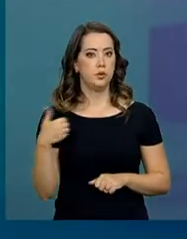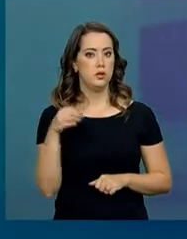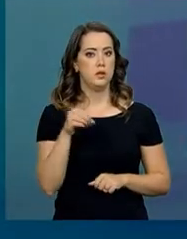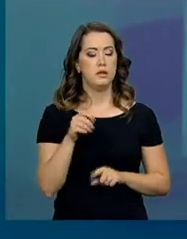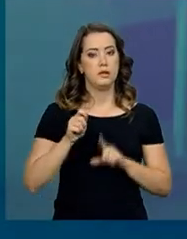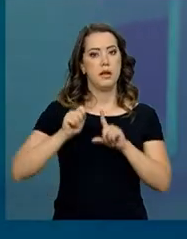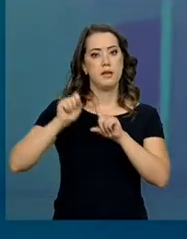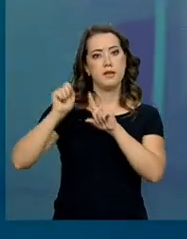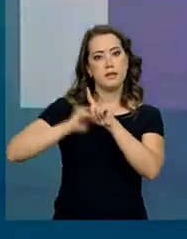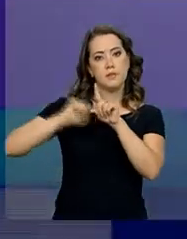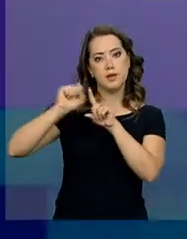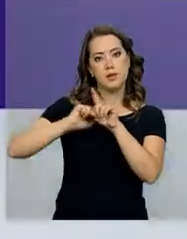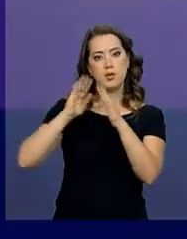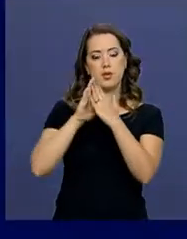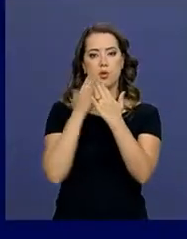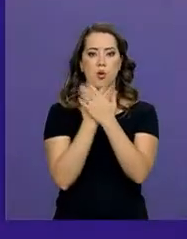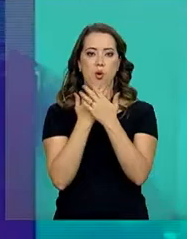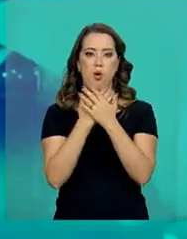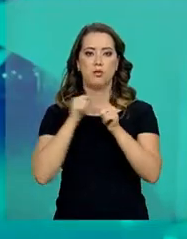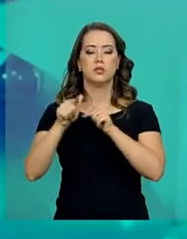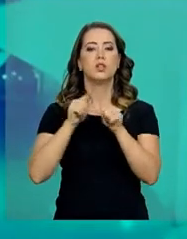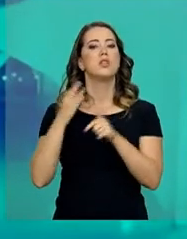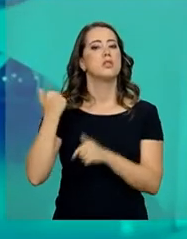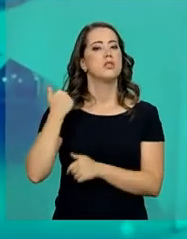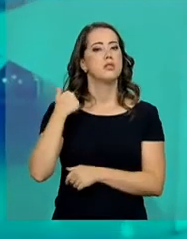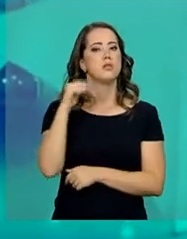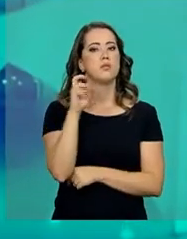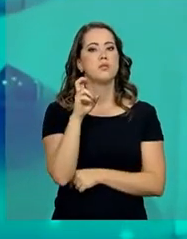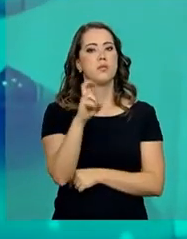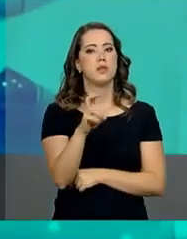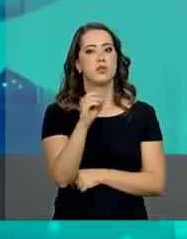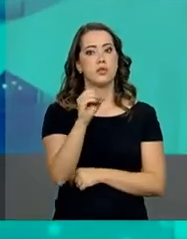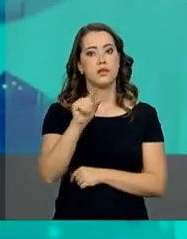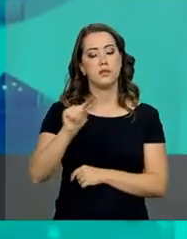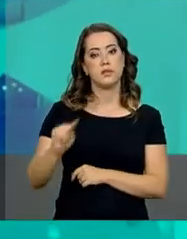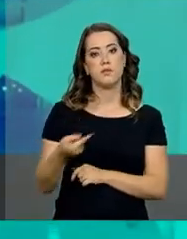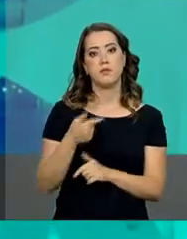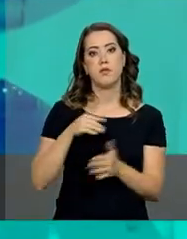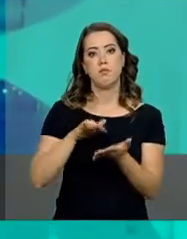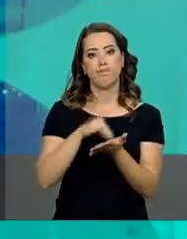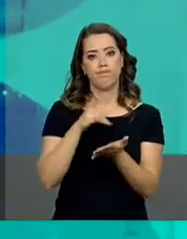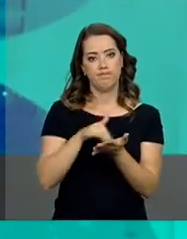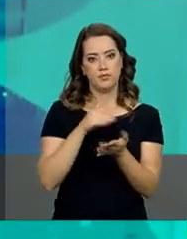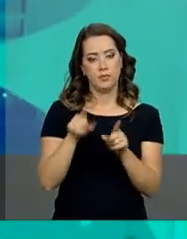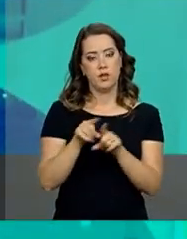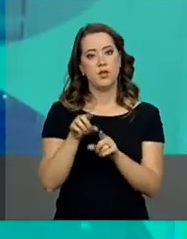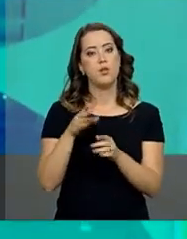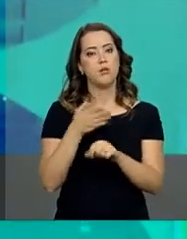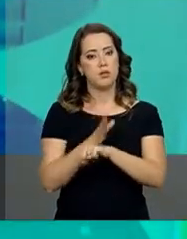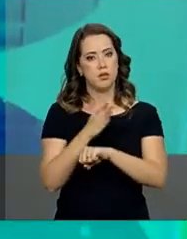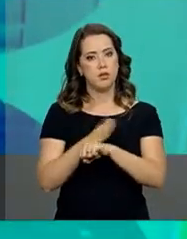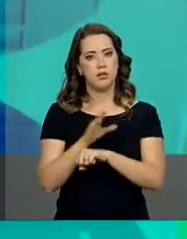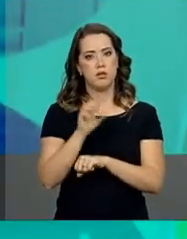funcionamento, a Escola do Trabalhador já recebeu mais de 500 mil matrículas e qualificou 81